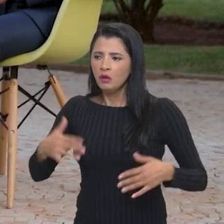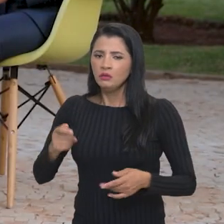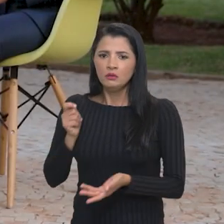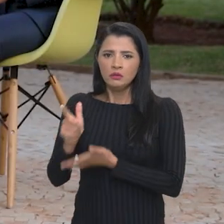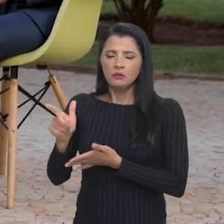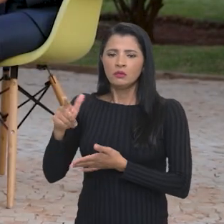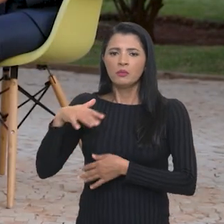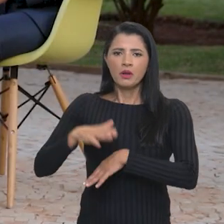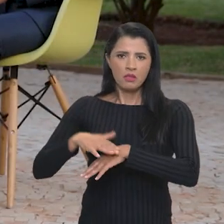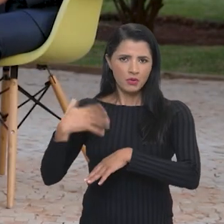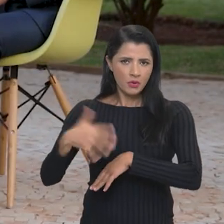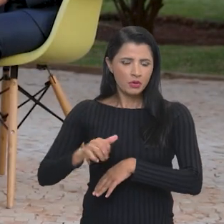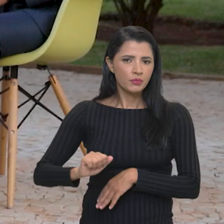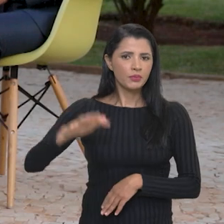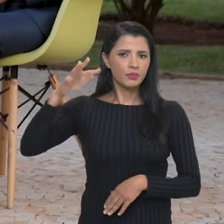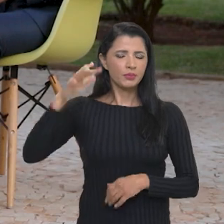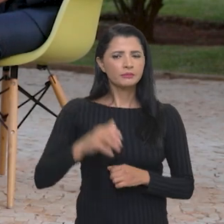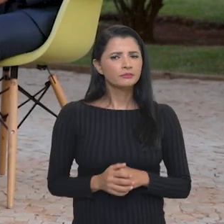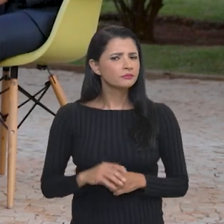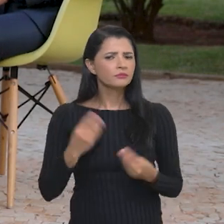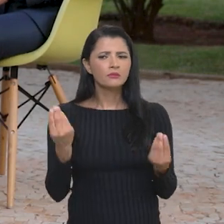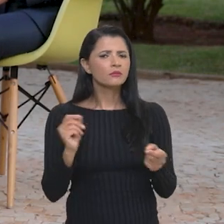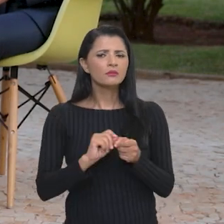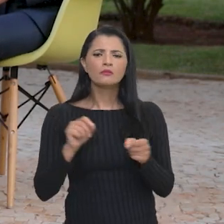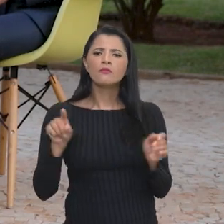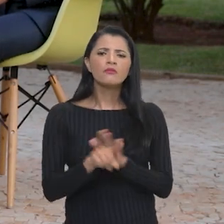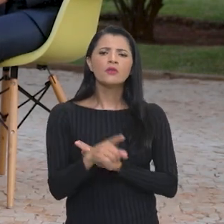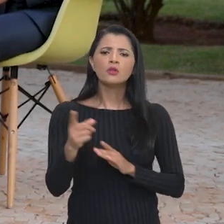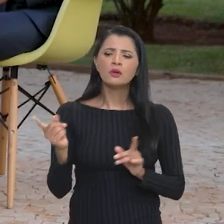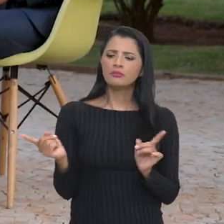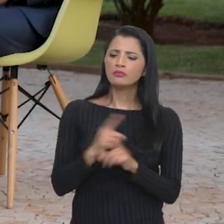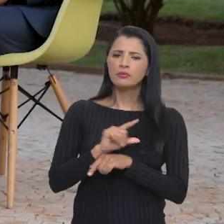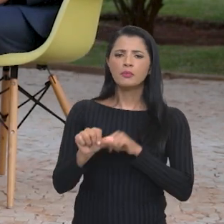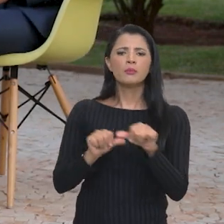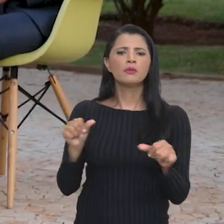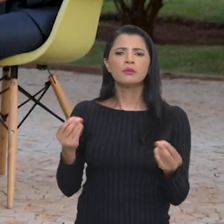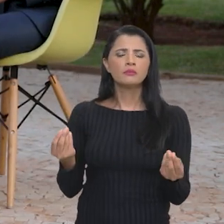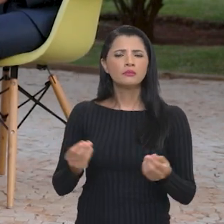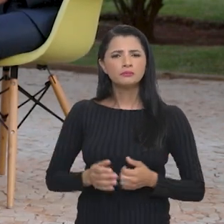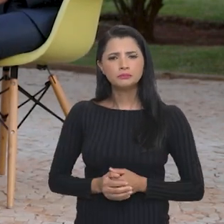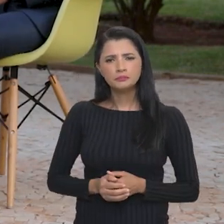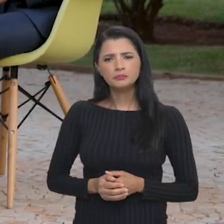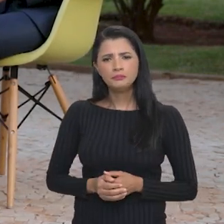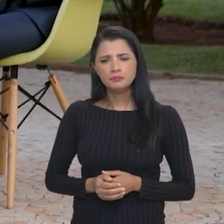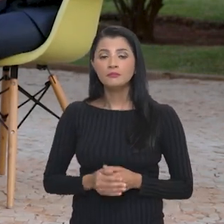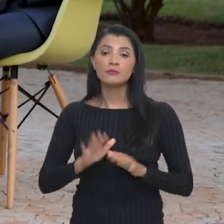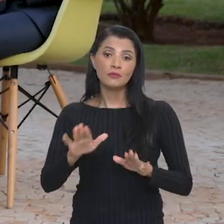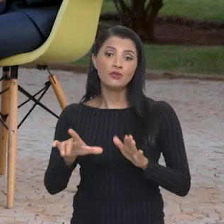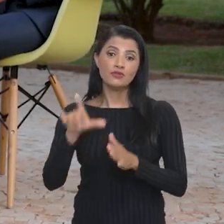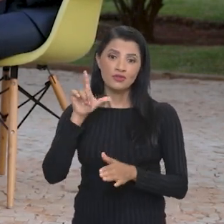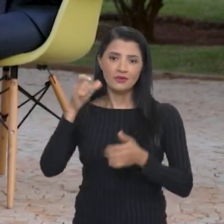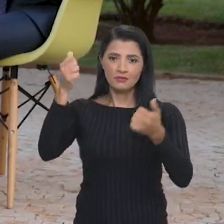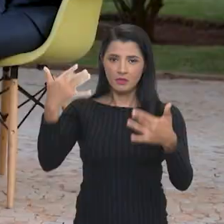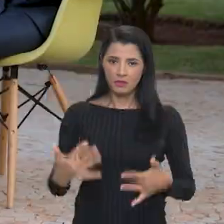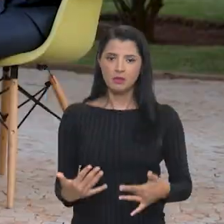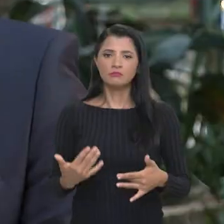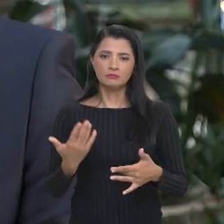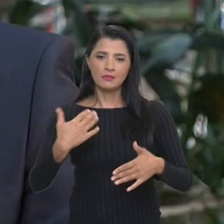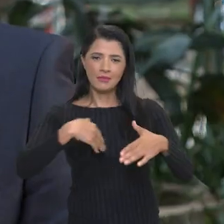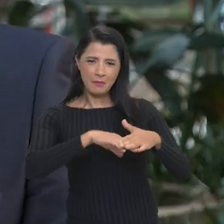esse problema seja revertido? Bom, é como eu disse, a questão do armazenamento faz parte também desse